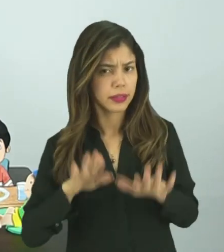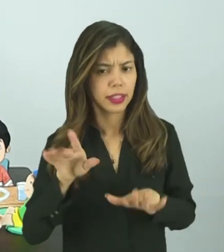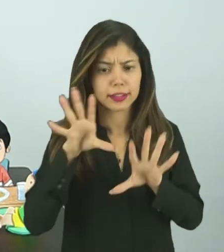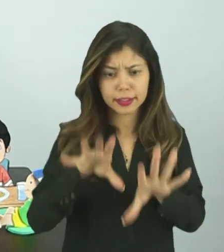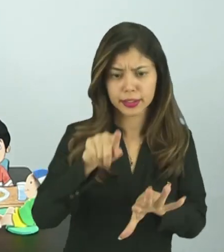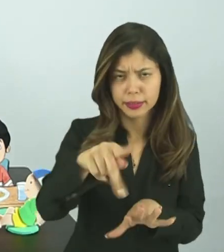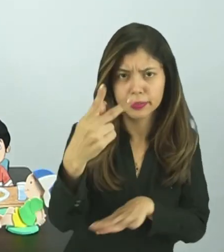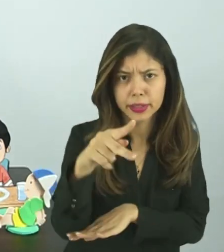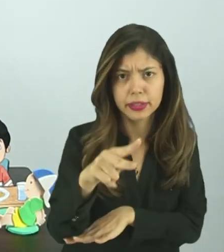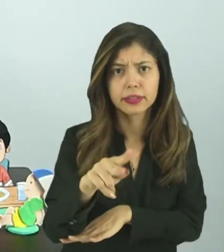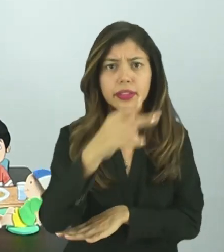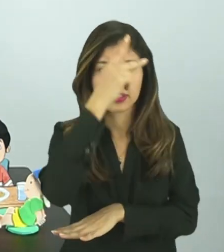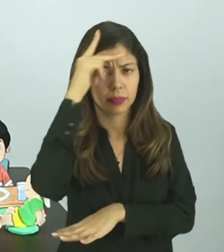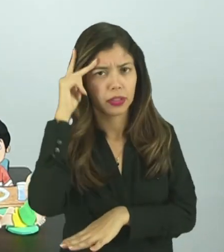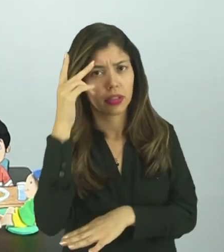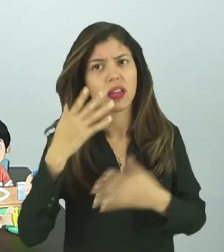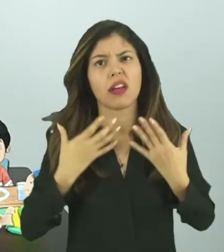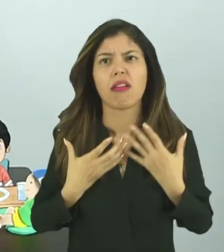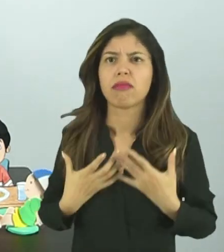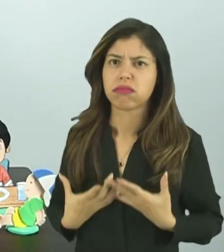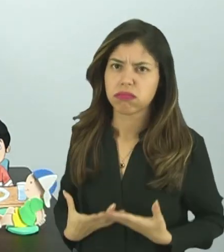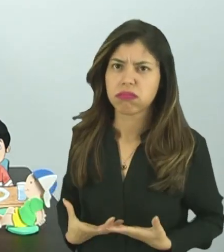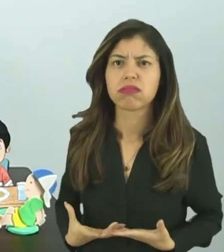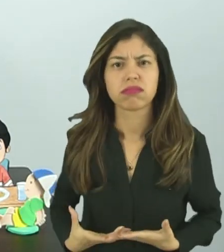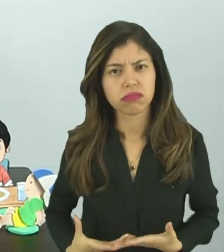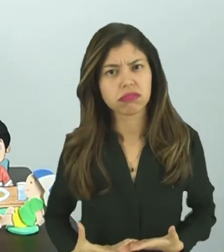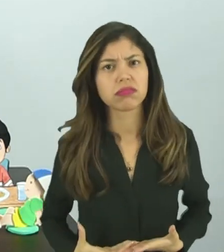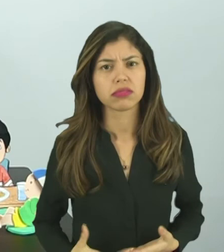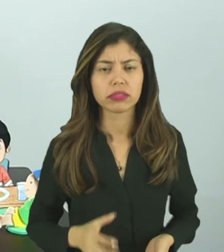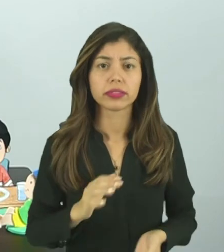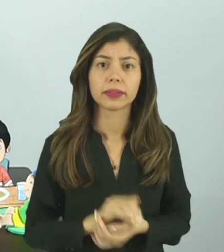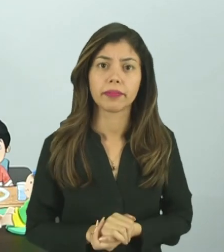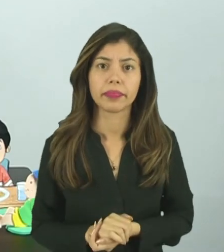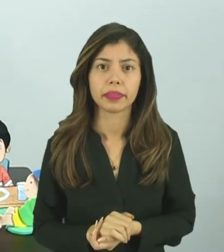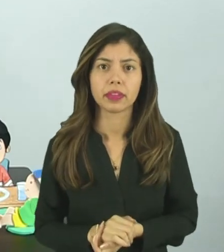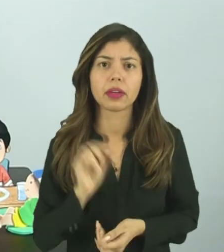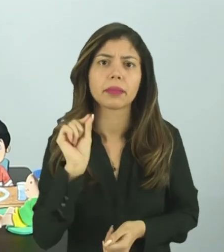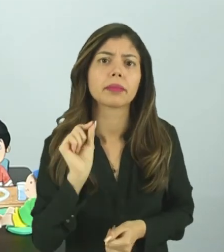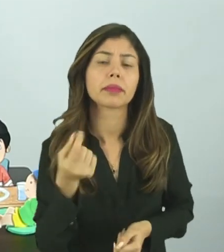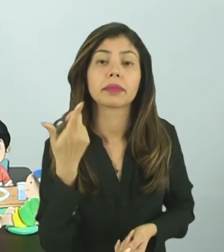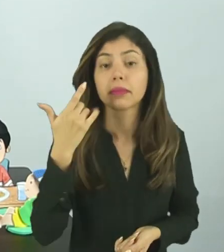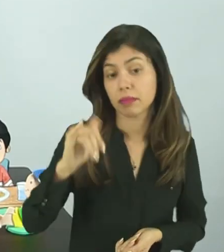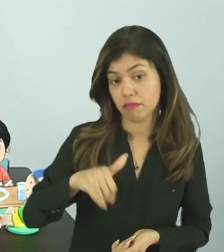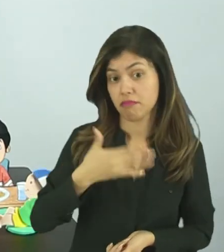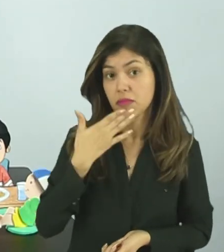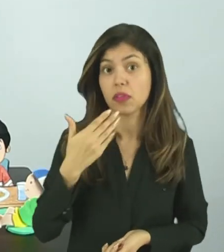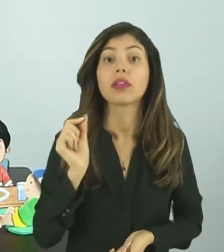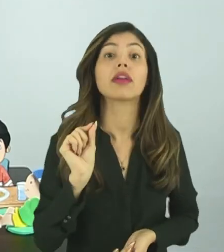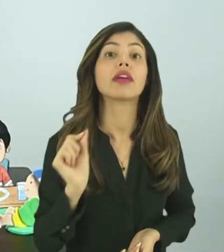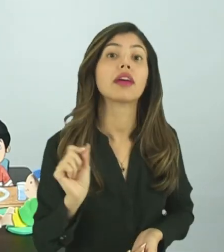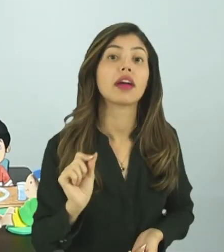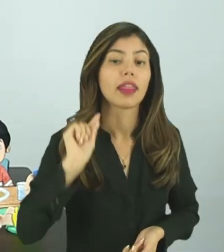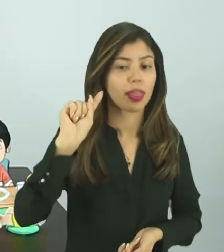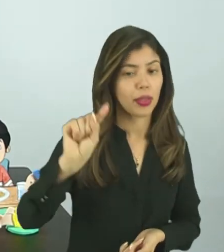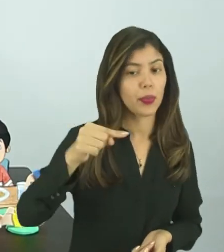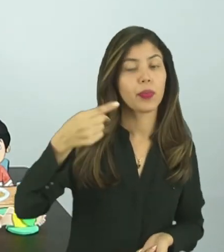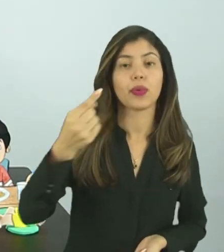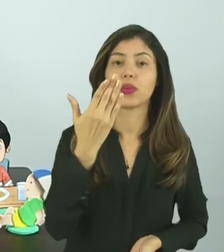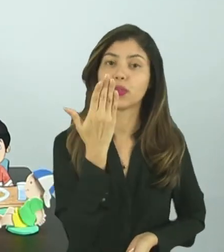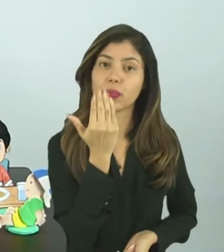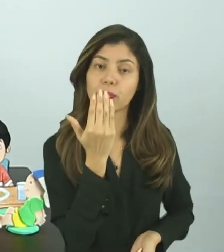nesse período em que as pessoas estão mais cansadas. E aí, elas preferem o quê? Após o jantar,